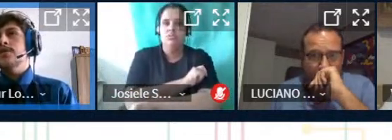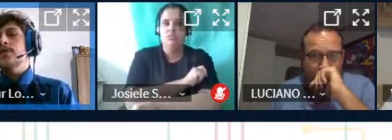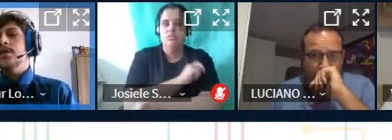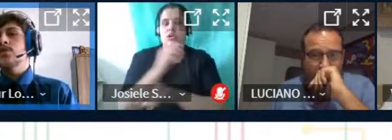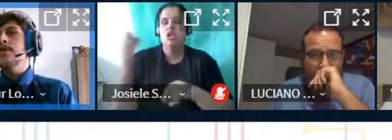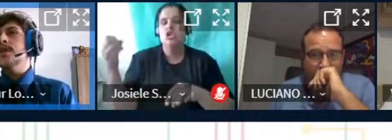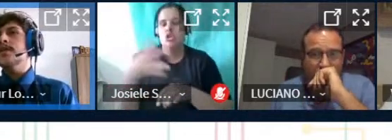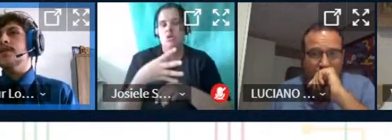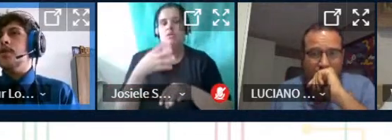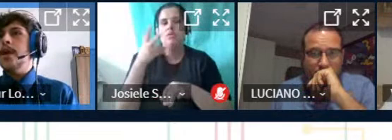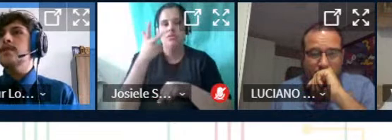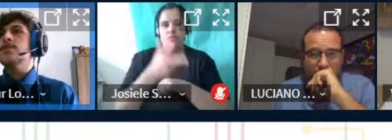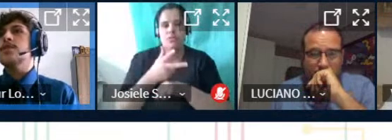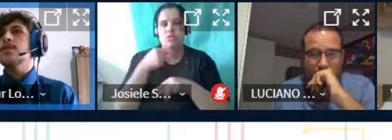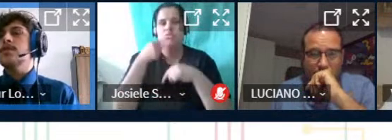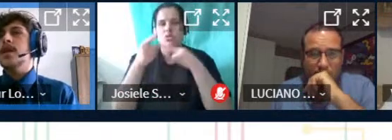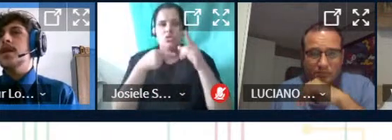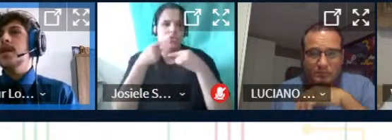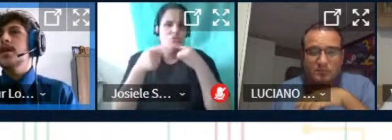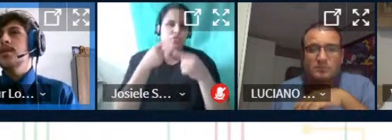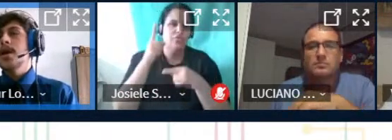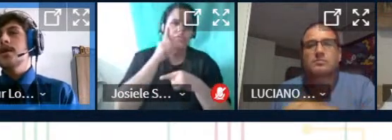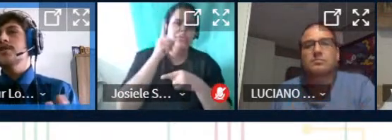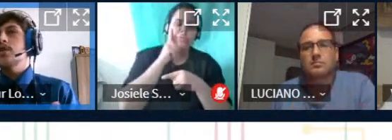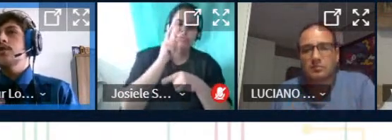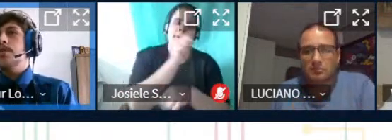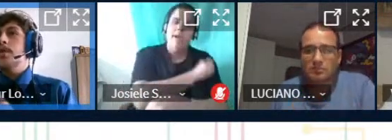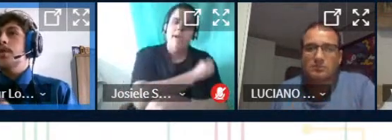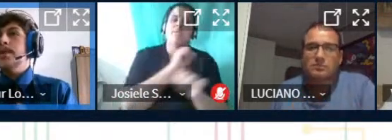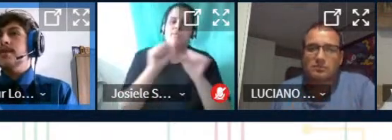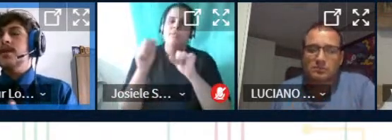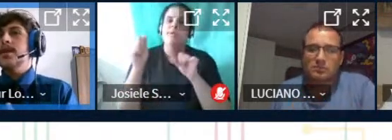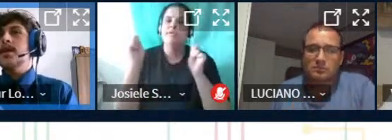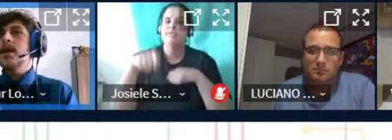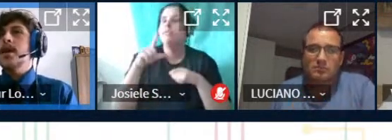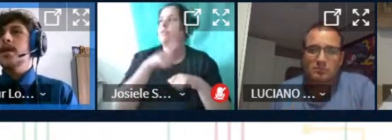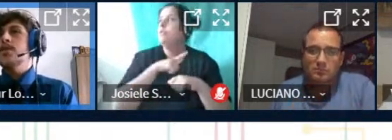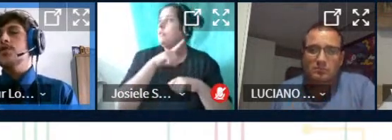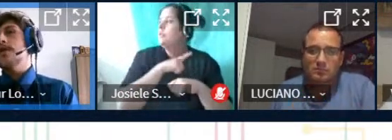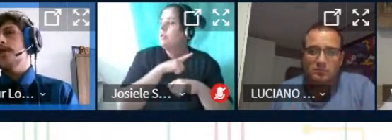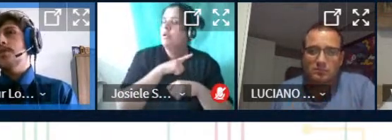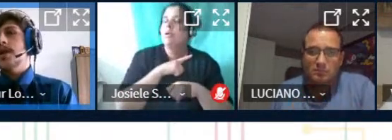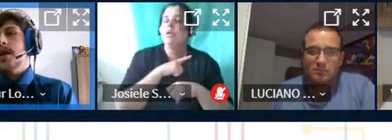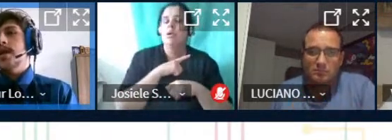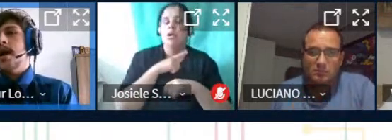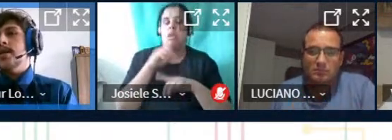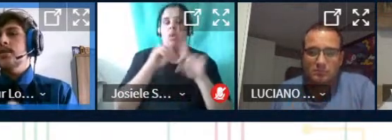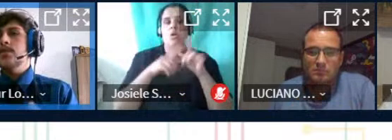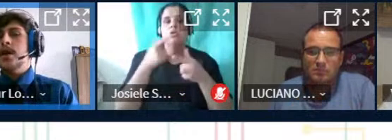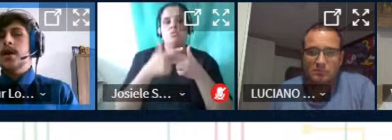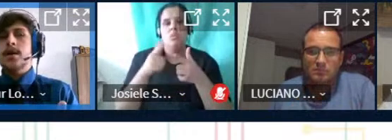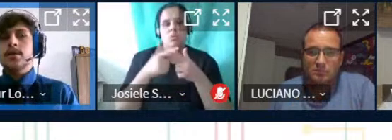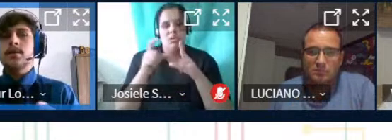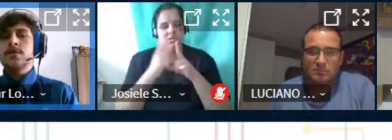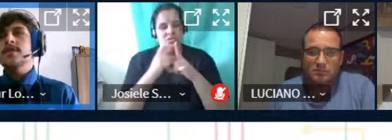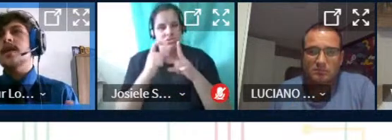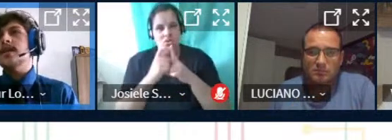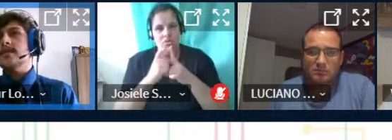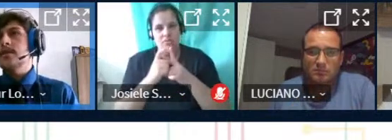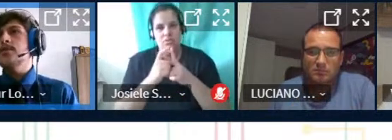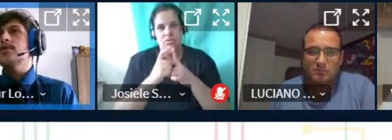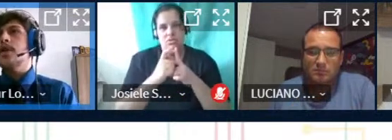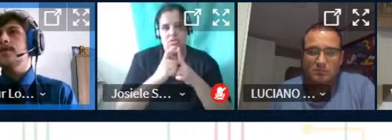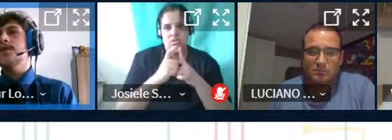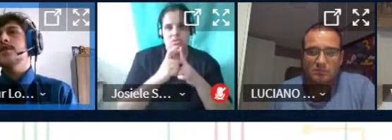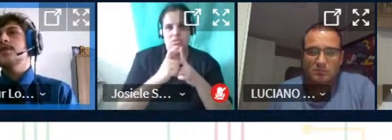tutoriais de dúvidas frequentes que os alunos teriam de alguns problemas que o software poderia dar tanto de